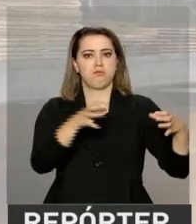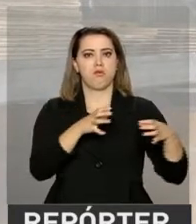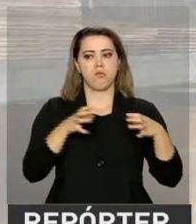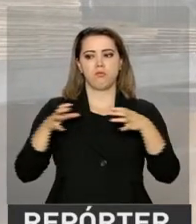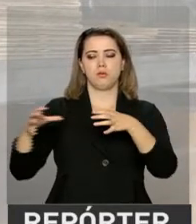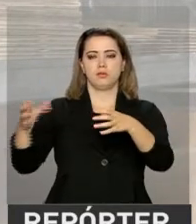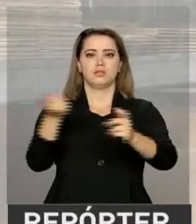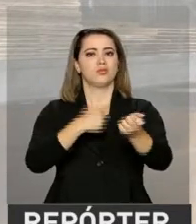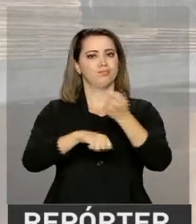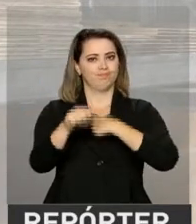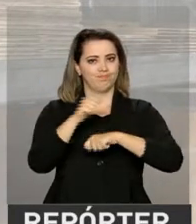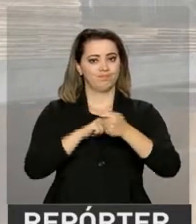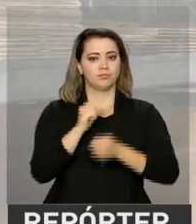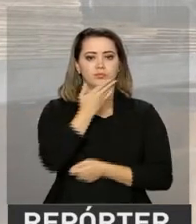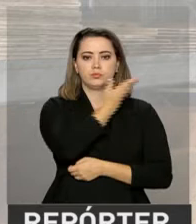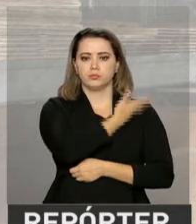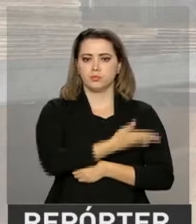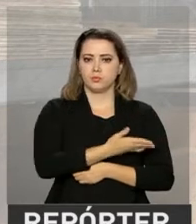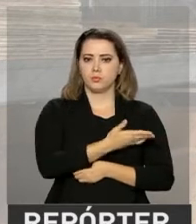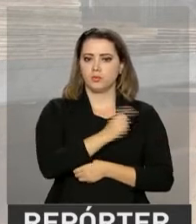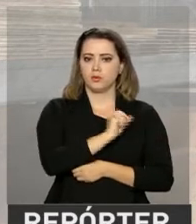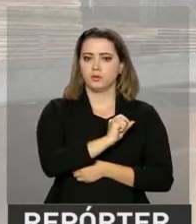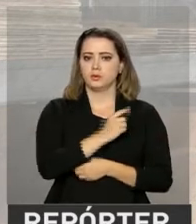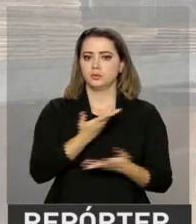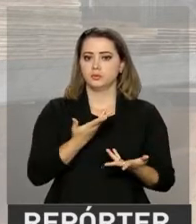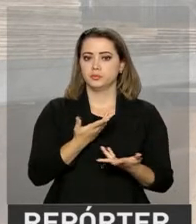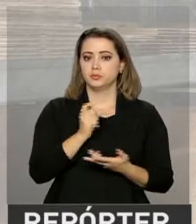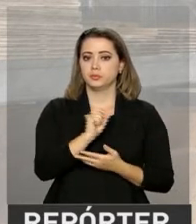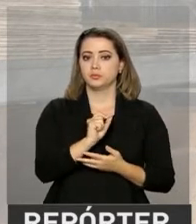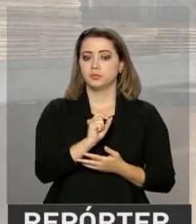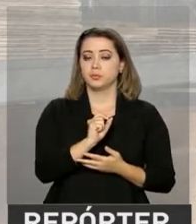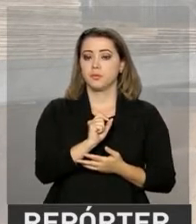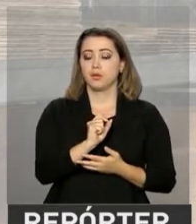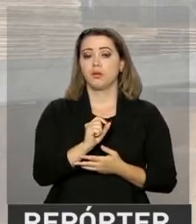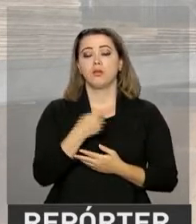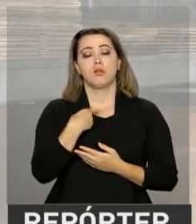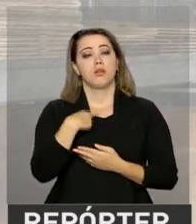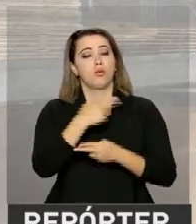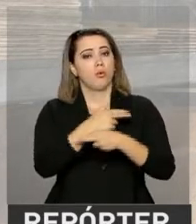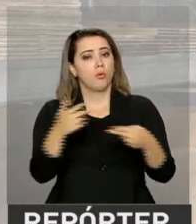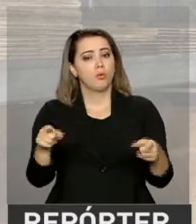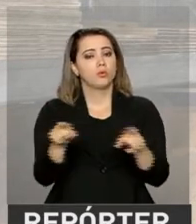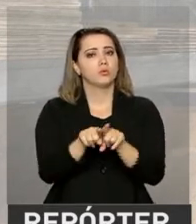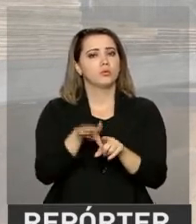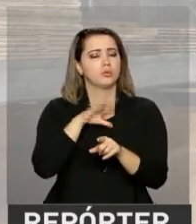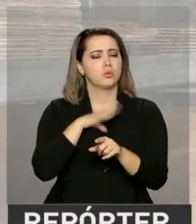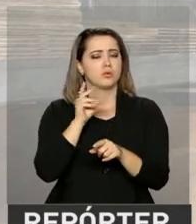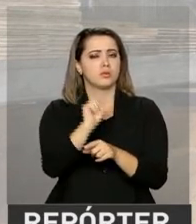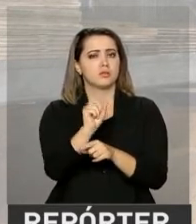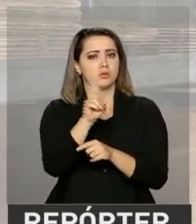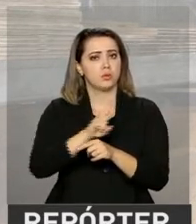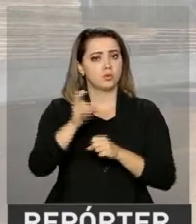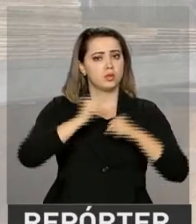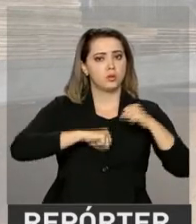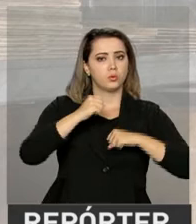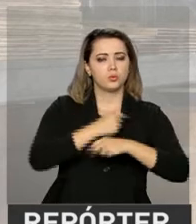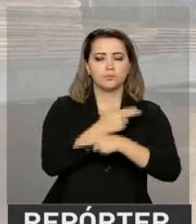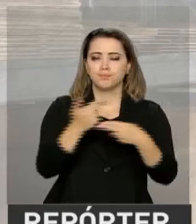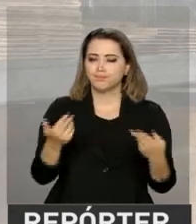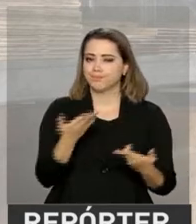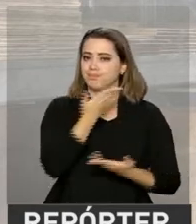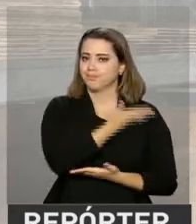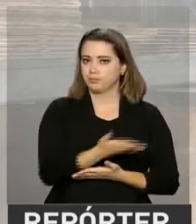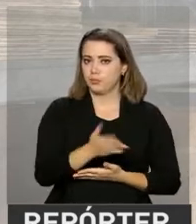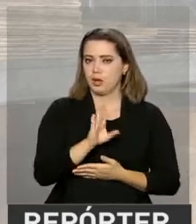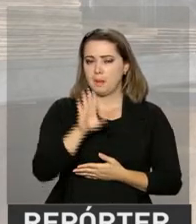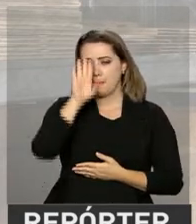avaliadas, que são os bens de capital, bens de consumo, bens intermediários e indústria geral. A